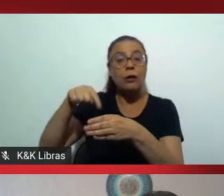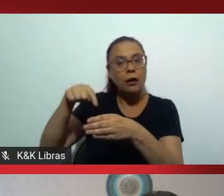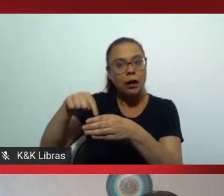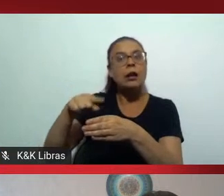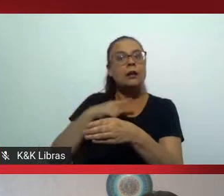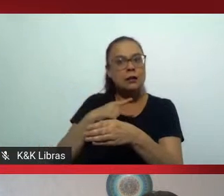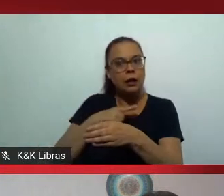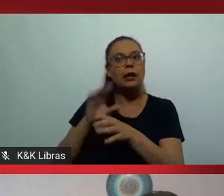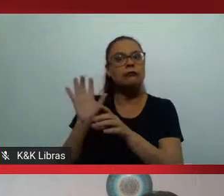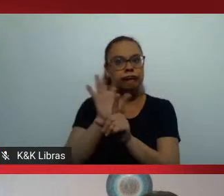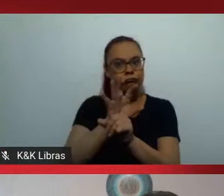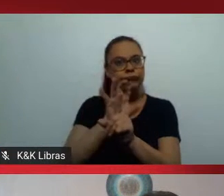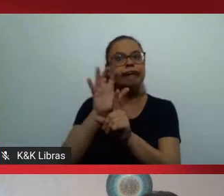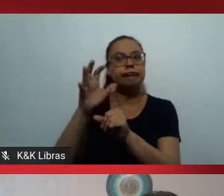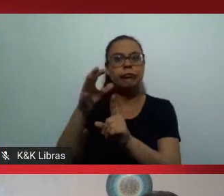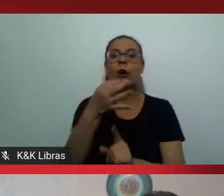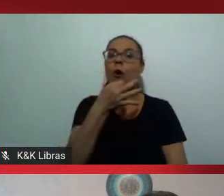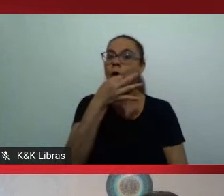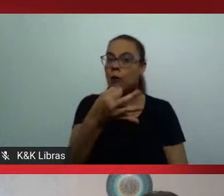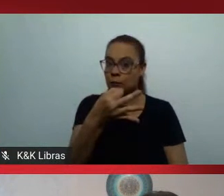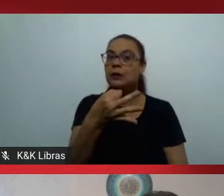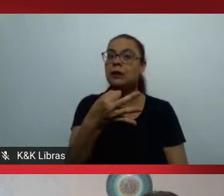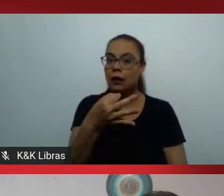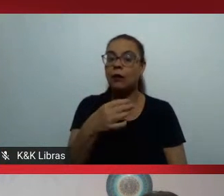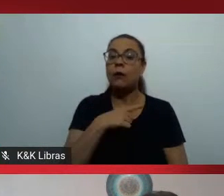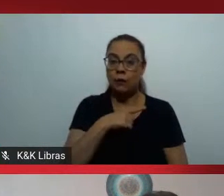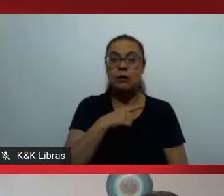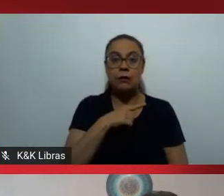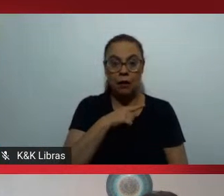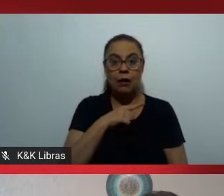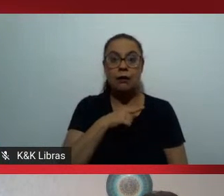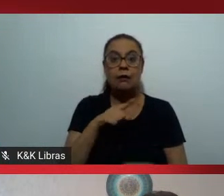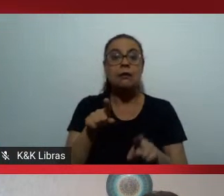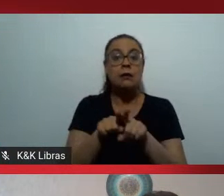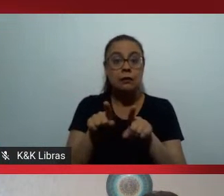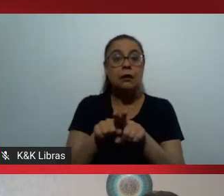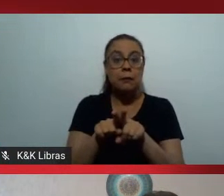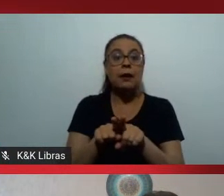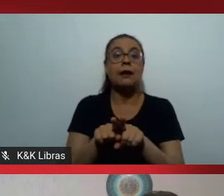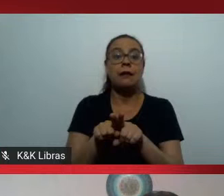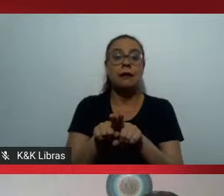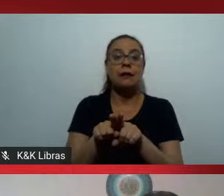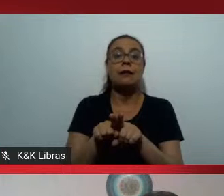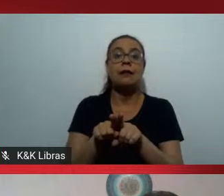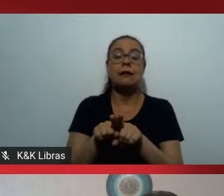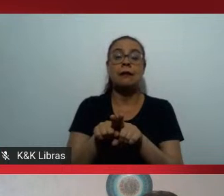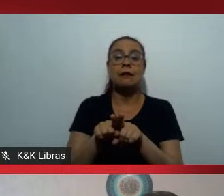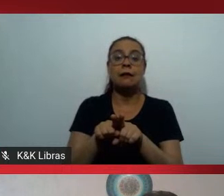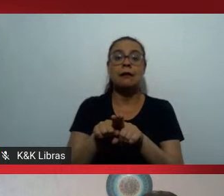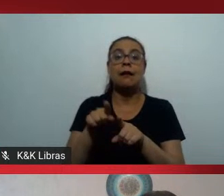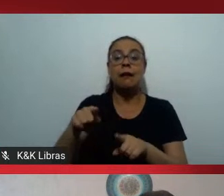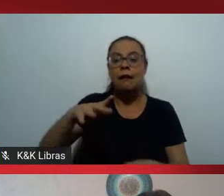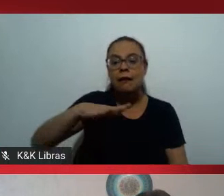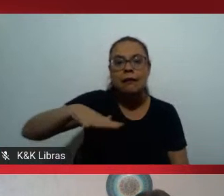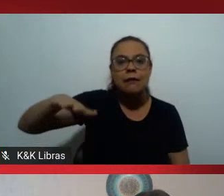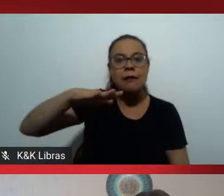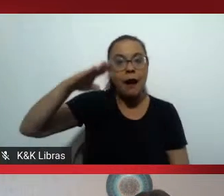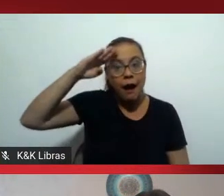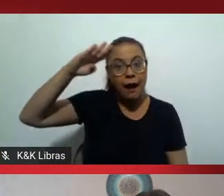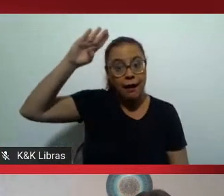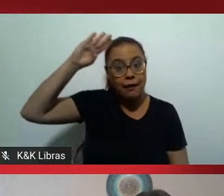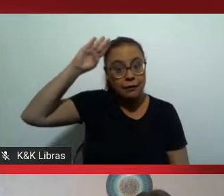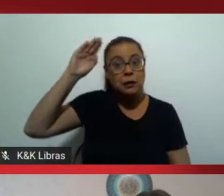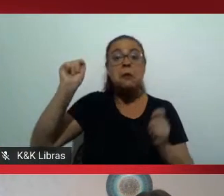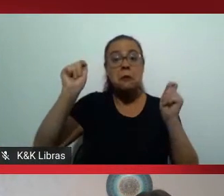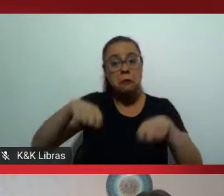opinião, é uma comunidade como o próprio Delcana de Sinaliza, Training e Sinaliza, é desse meio acadêmico que sairão os CEOs, sairão os